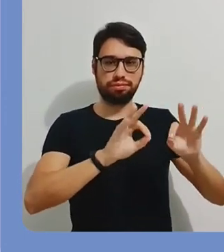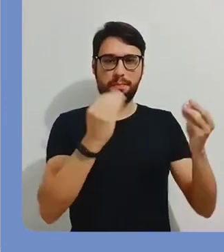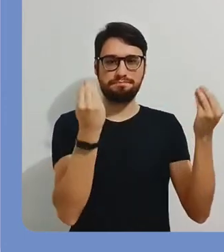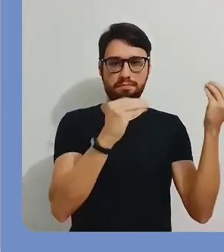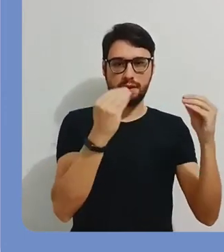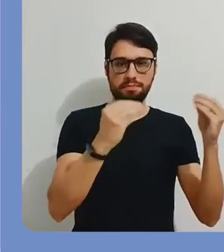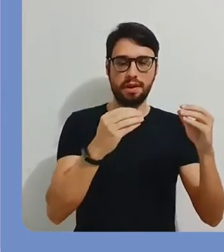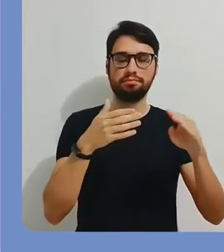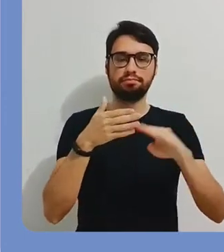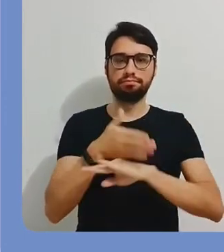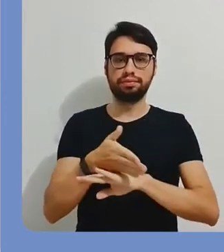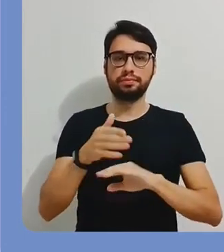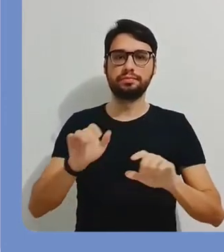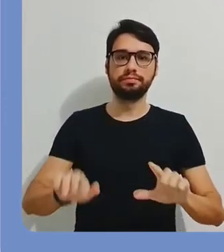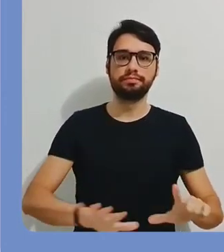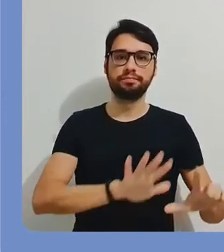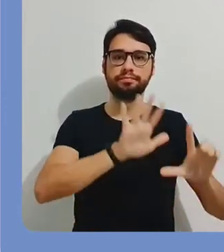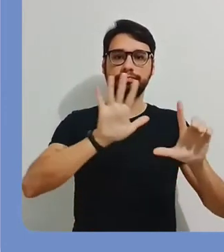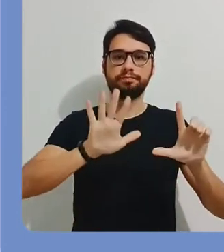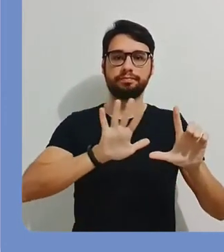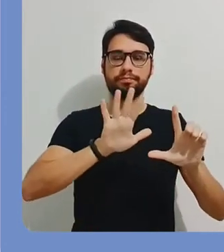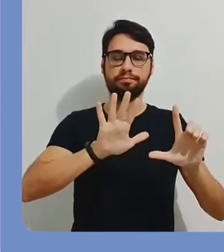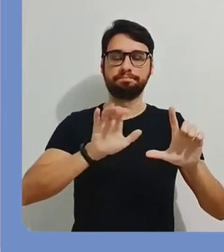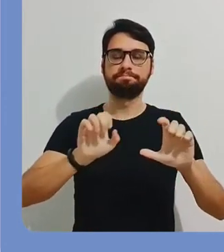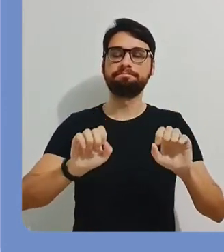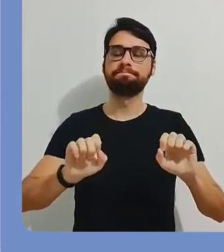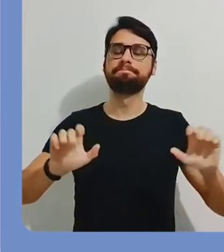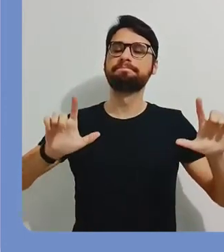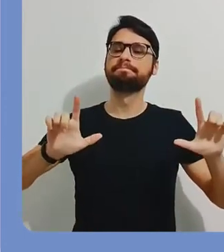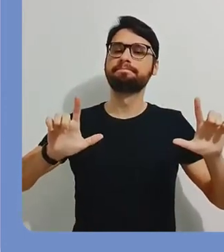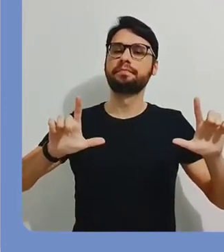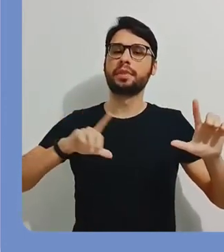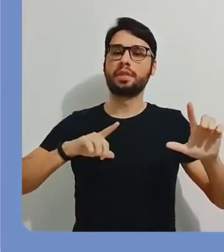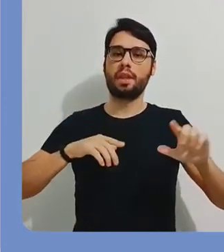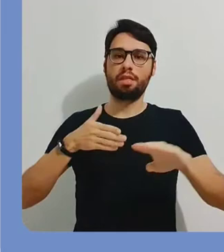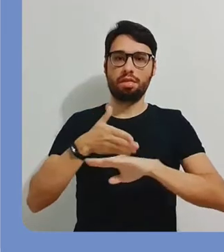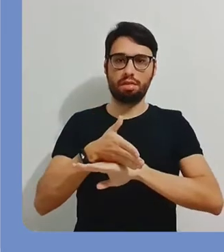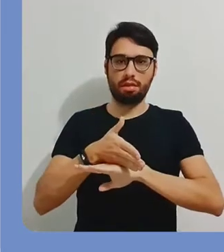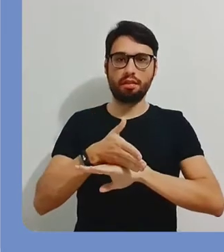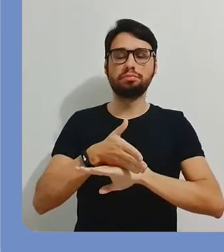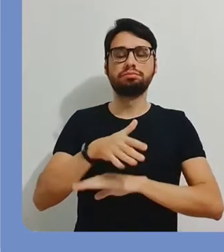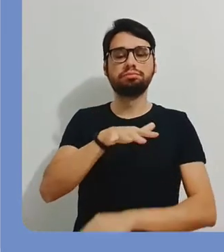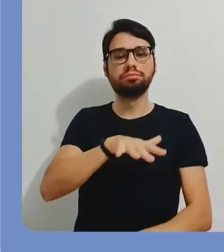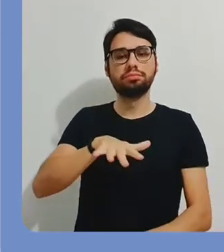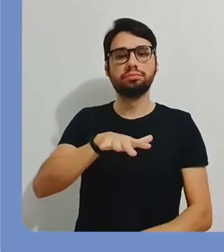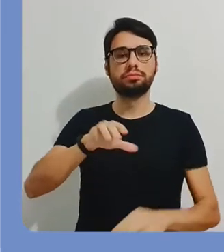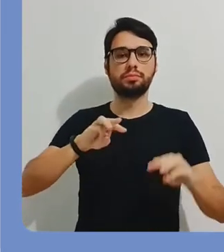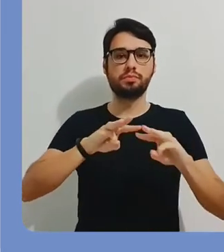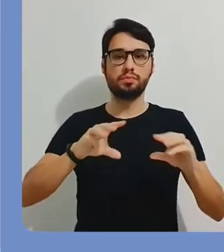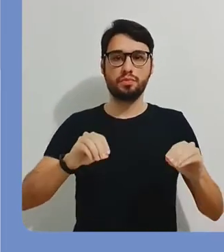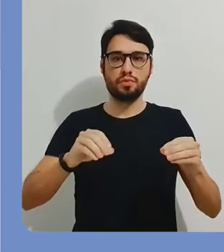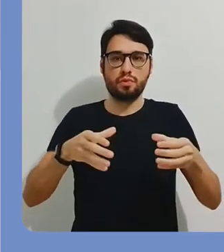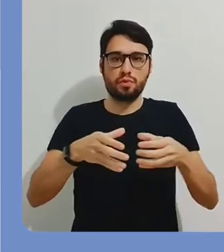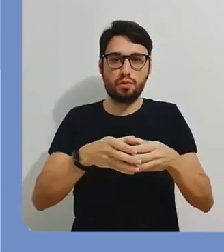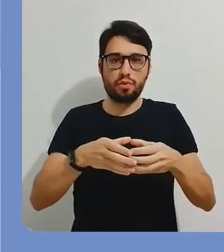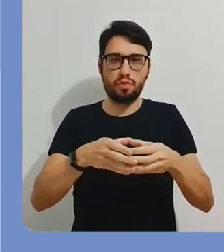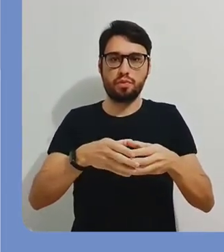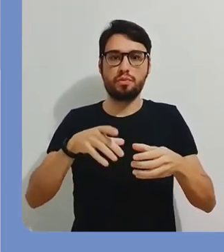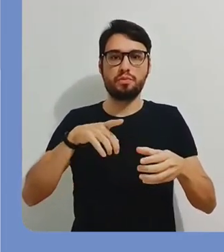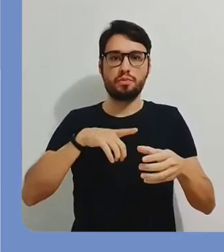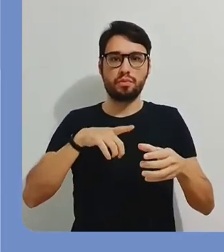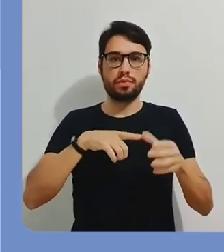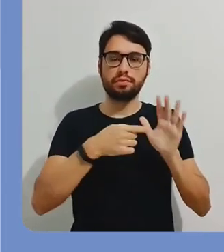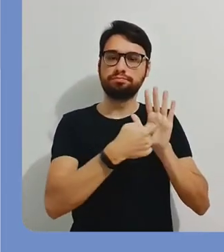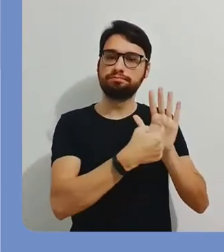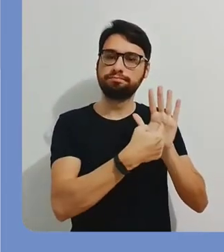O acesso é feito a partir do seu IDUFSC. Preencha suas informações pessoais e clique em entrar. Uma vez